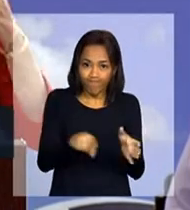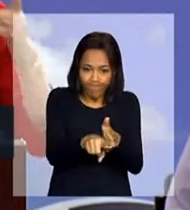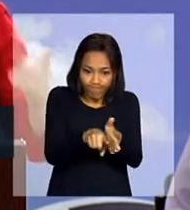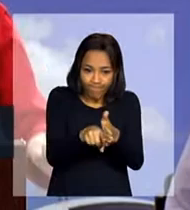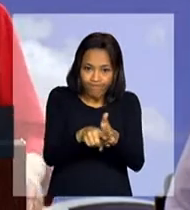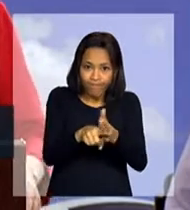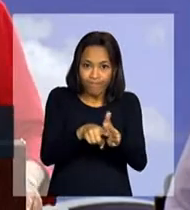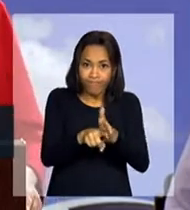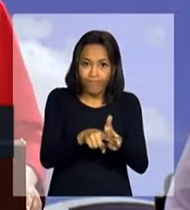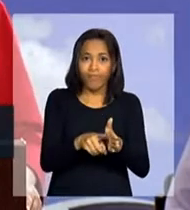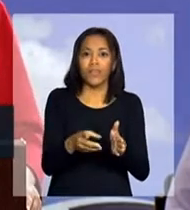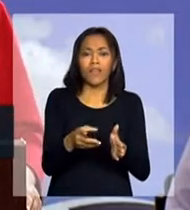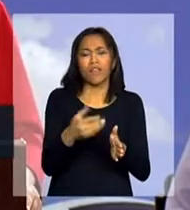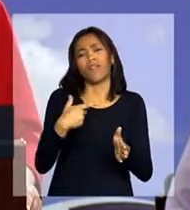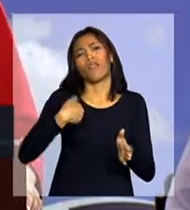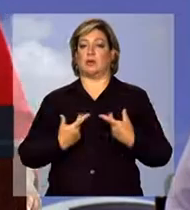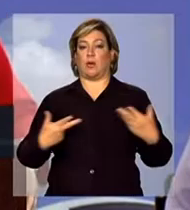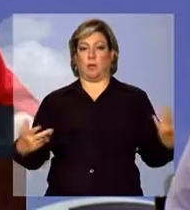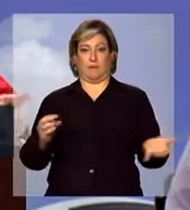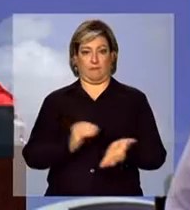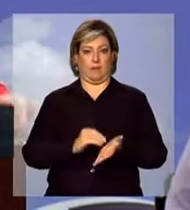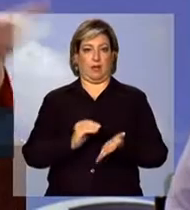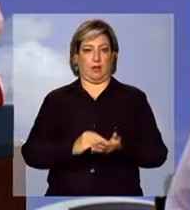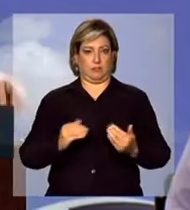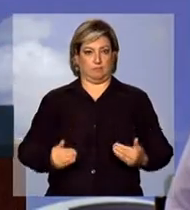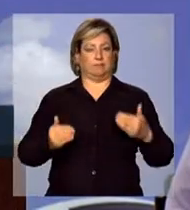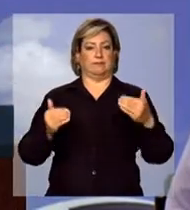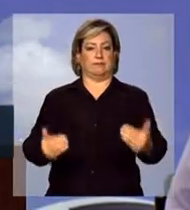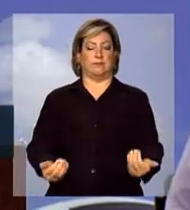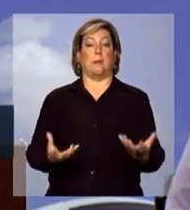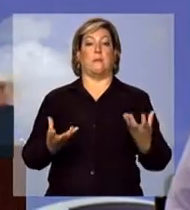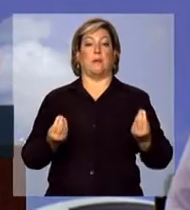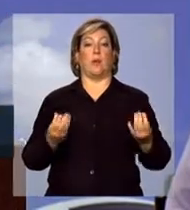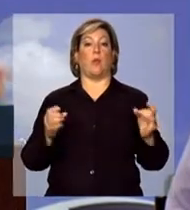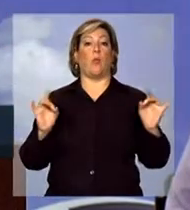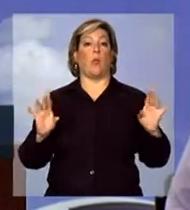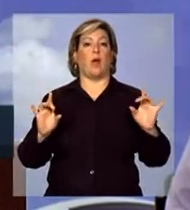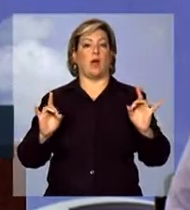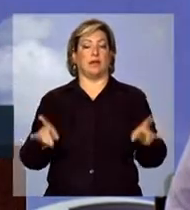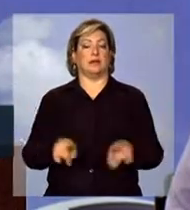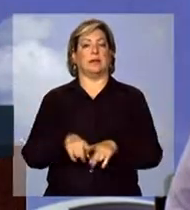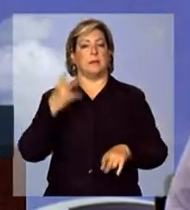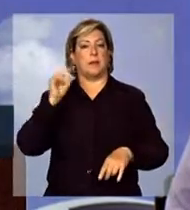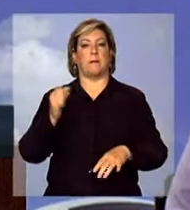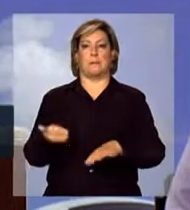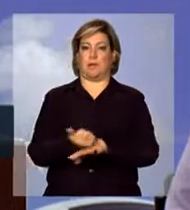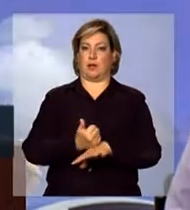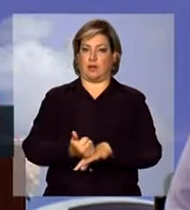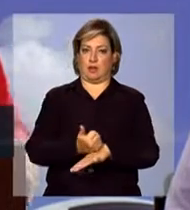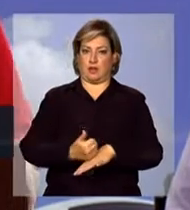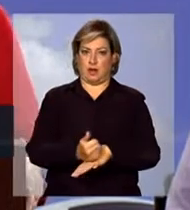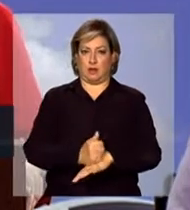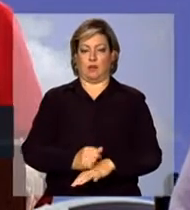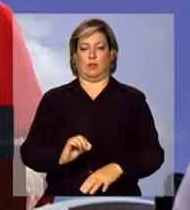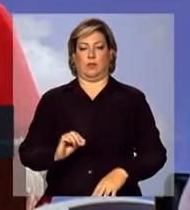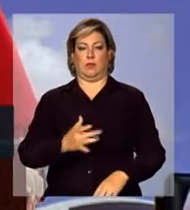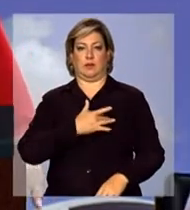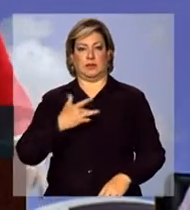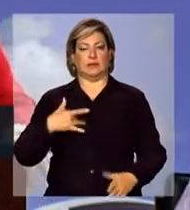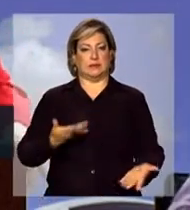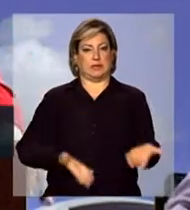ainda há muito espaço para avançar e muita qualidade para melhorar no atendimento à saúde.